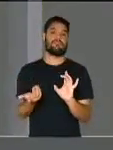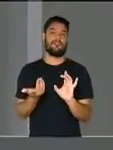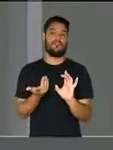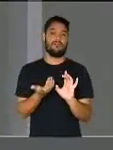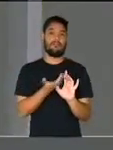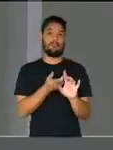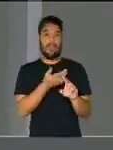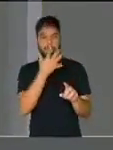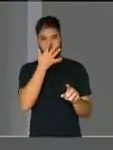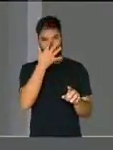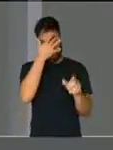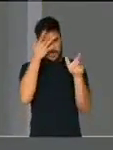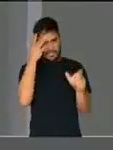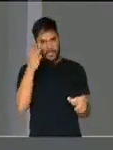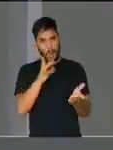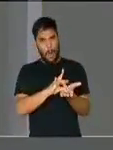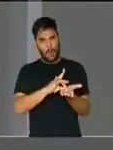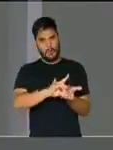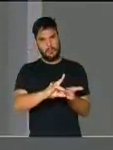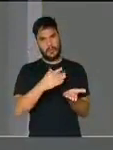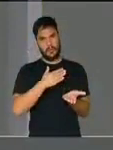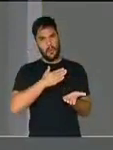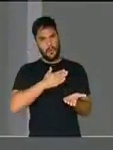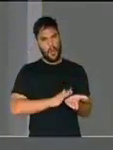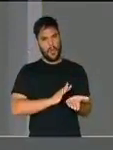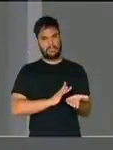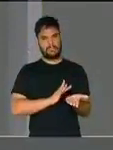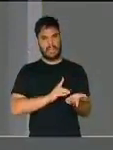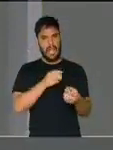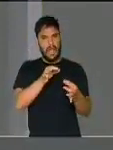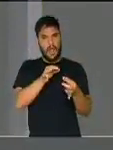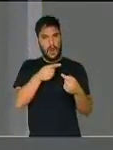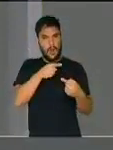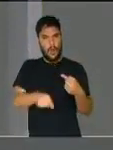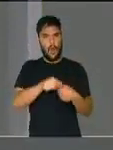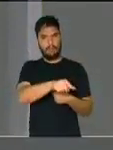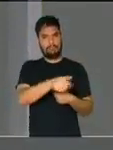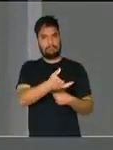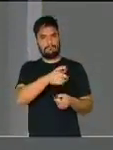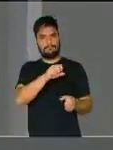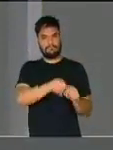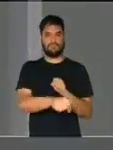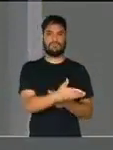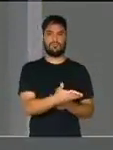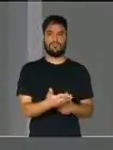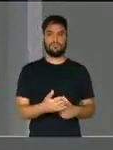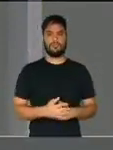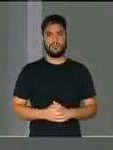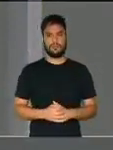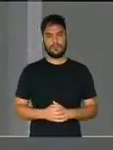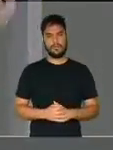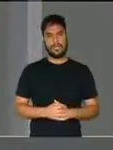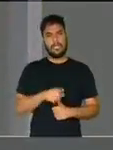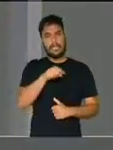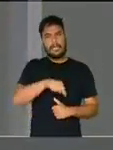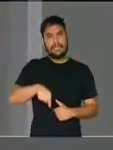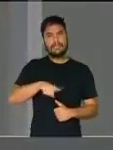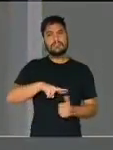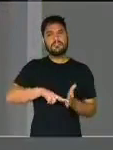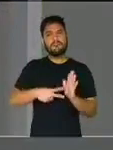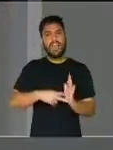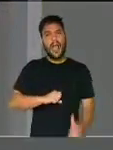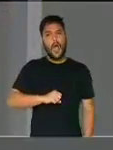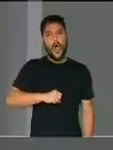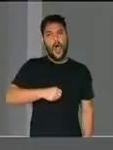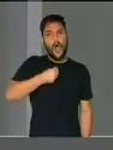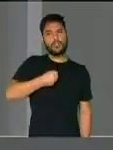aquele a quem você não respeita e de quem você discorda. A cultura do ódio, que é, inclusive,